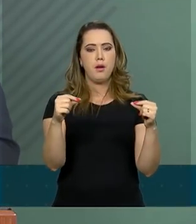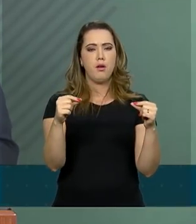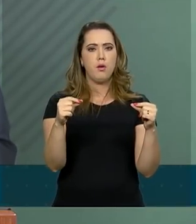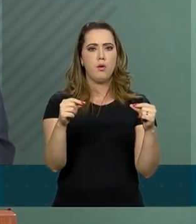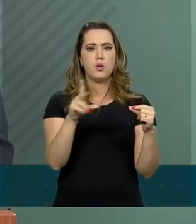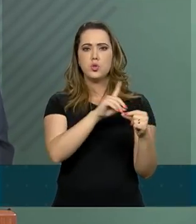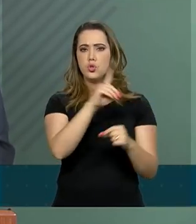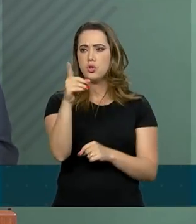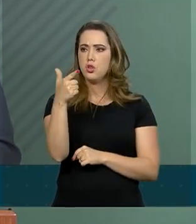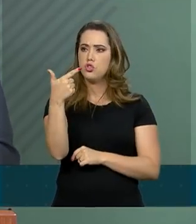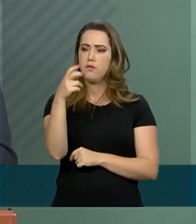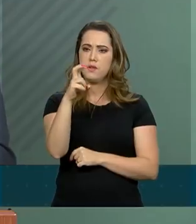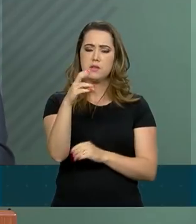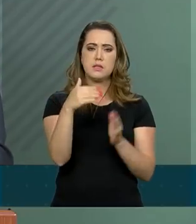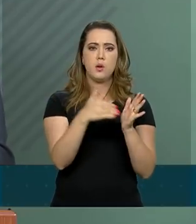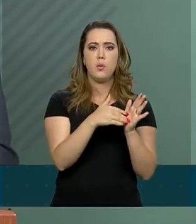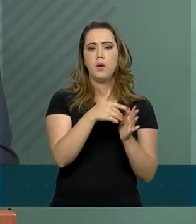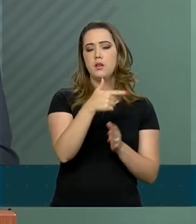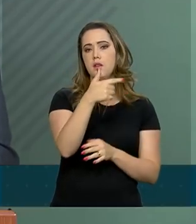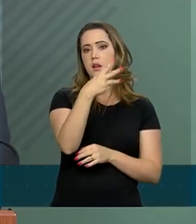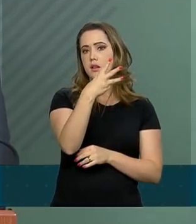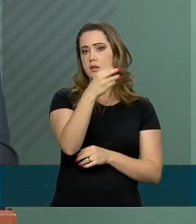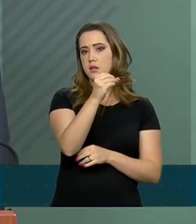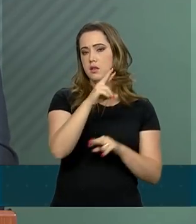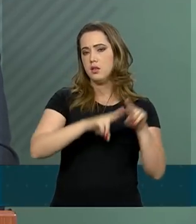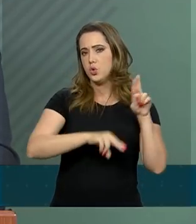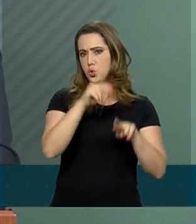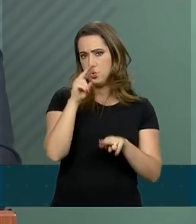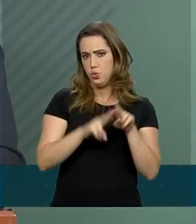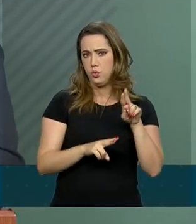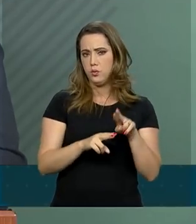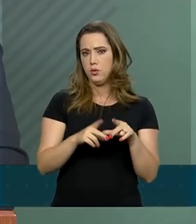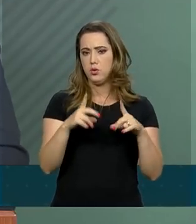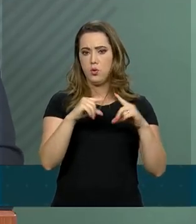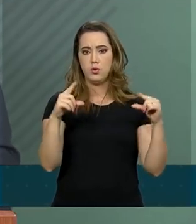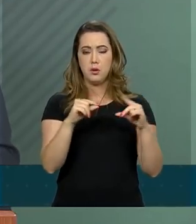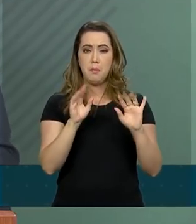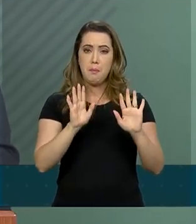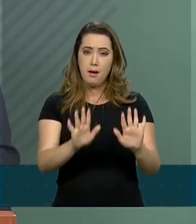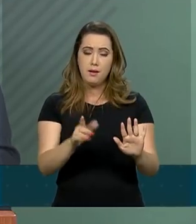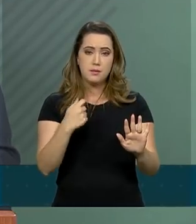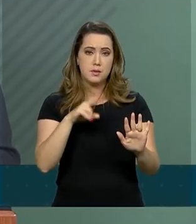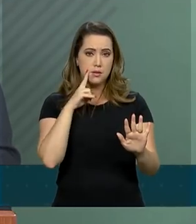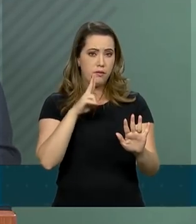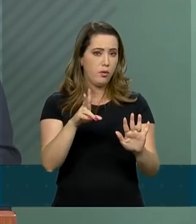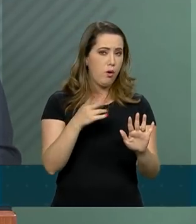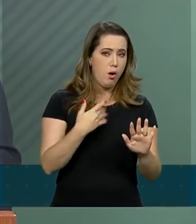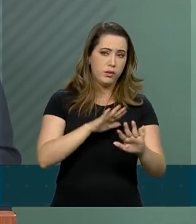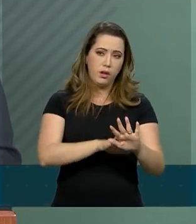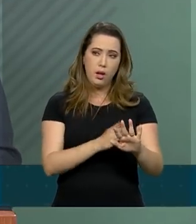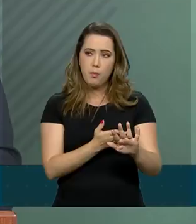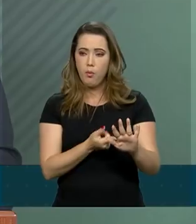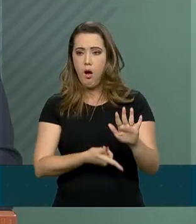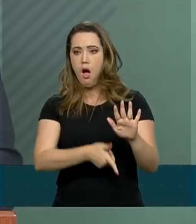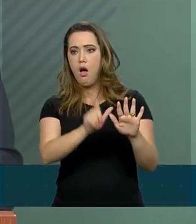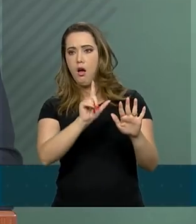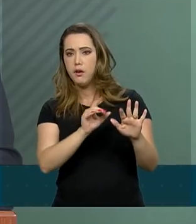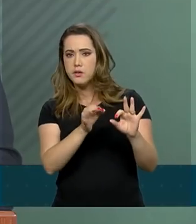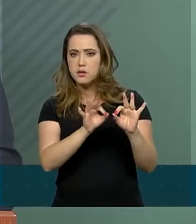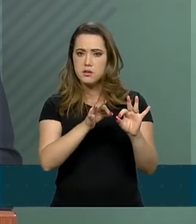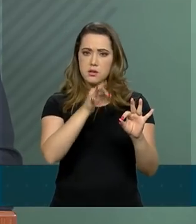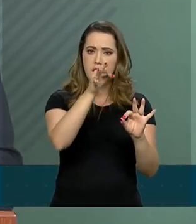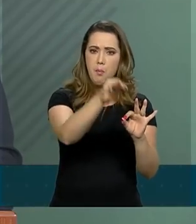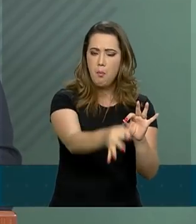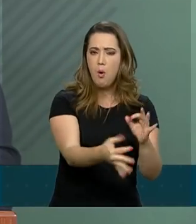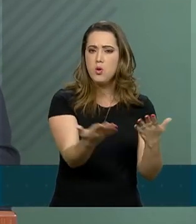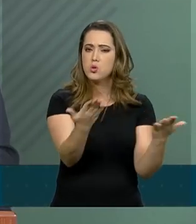25 a 30 de junho, mas aí nós temos que considerar o antes e o depois em termos de viagem. Então, a viagem é muito longa e